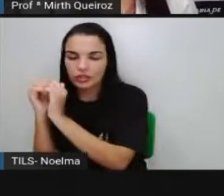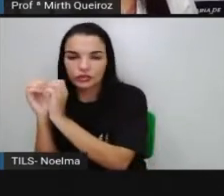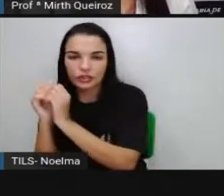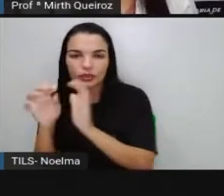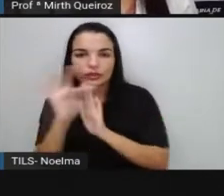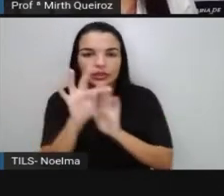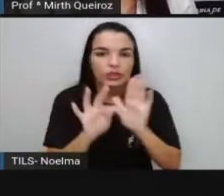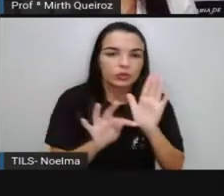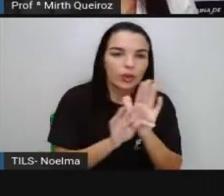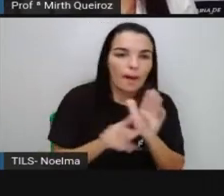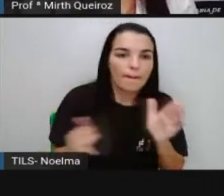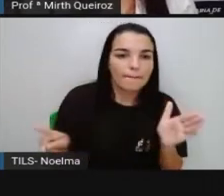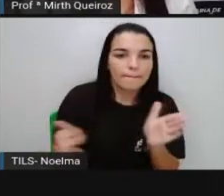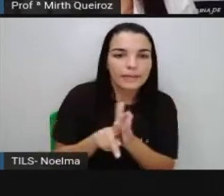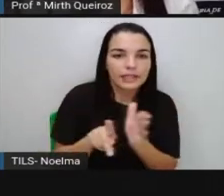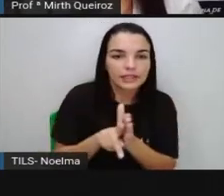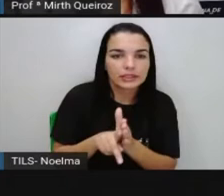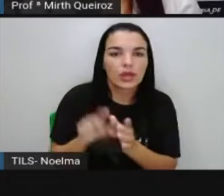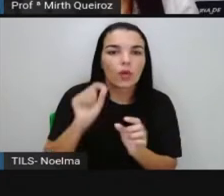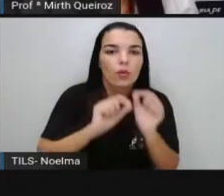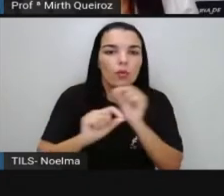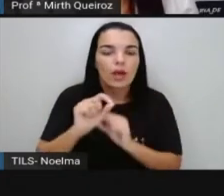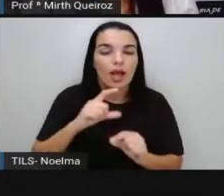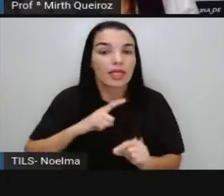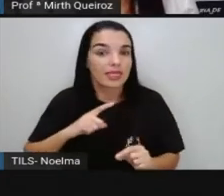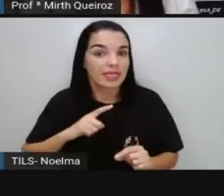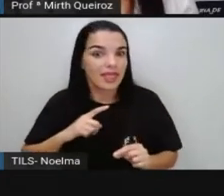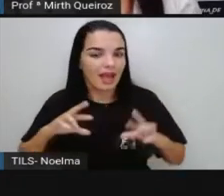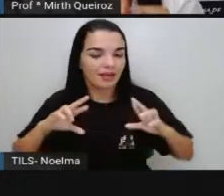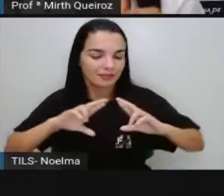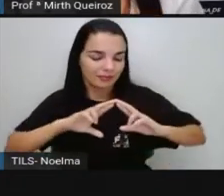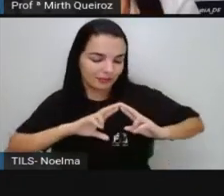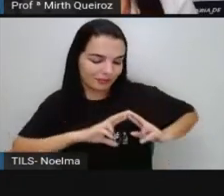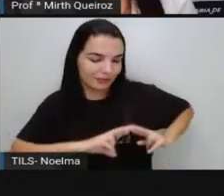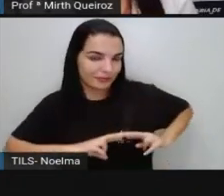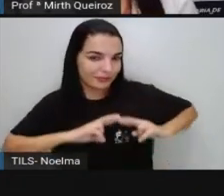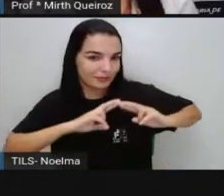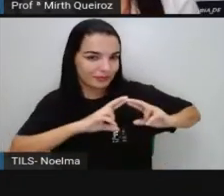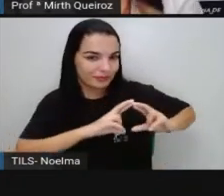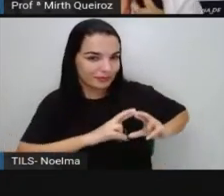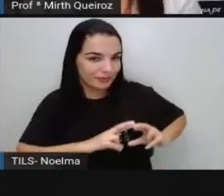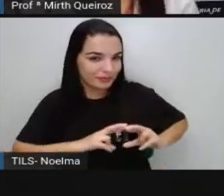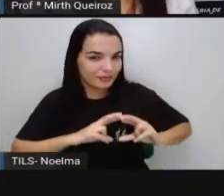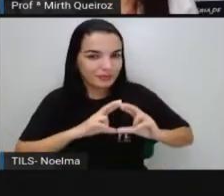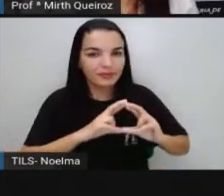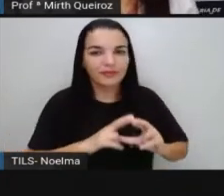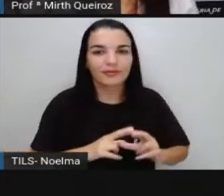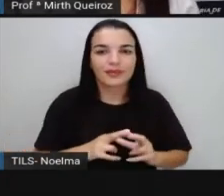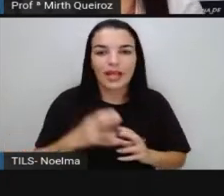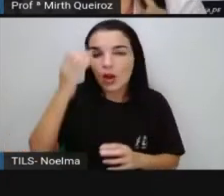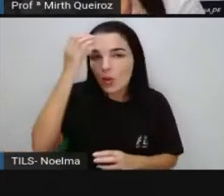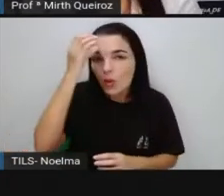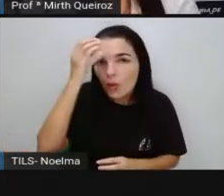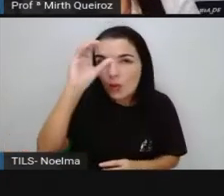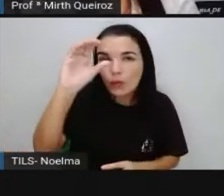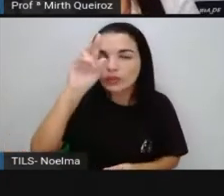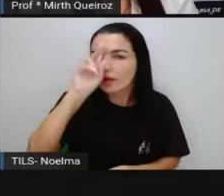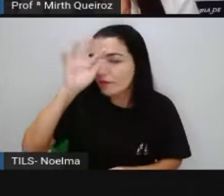textual narrativo, nós temos o romance, contos, fábulas,